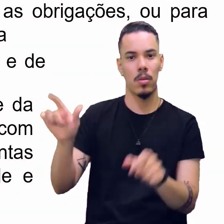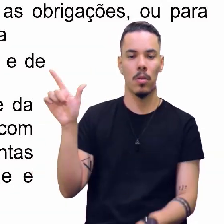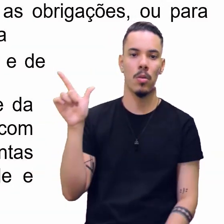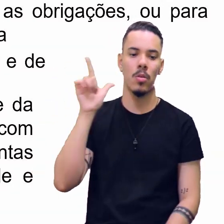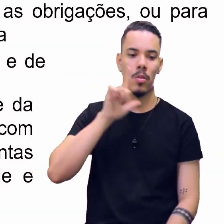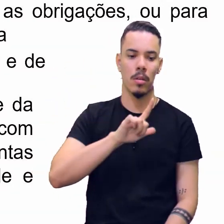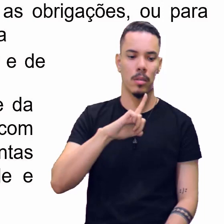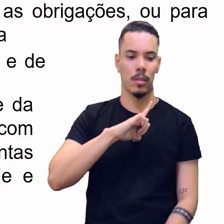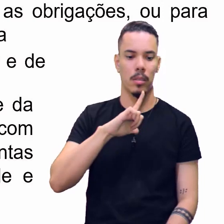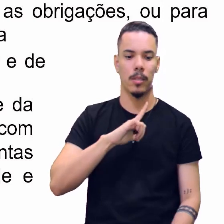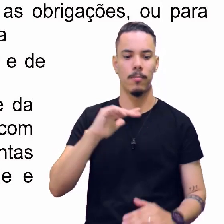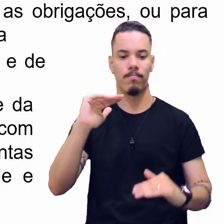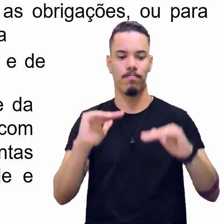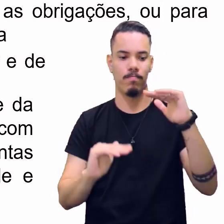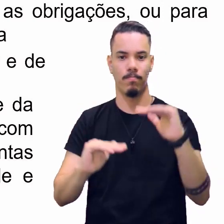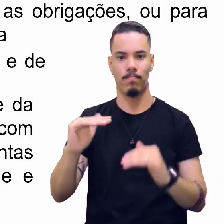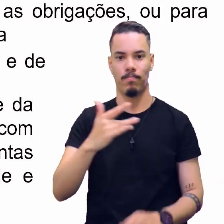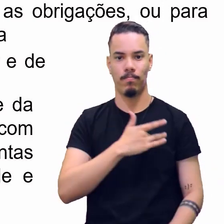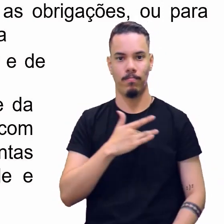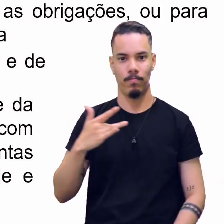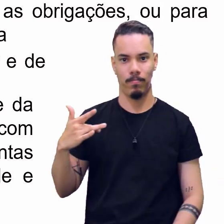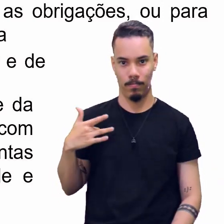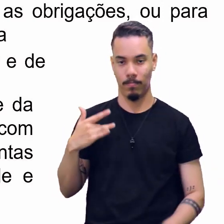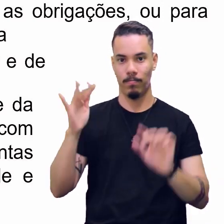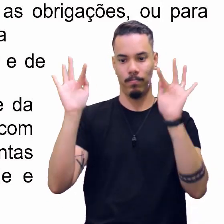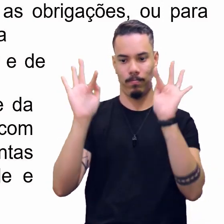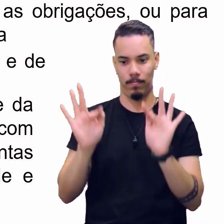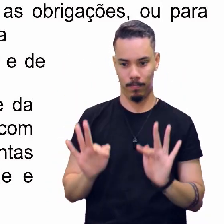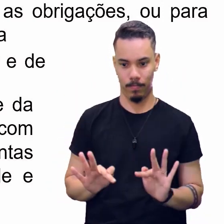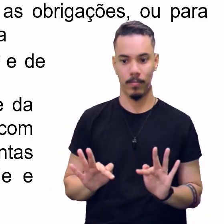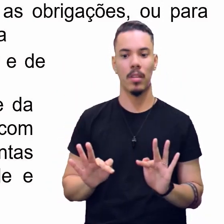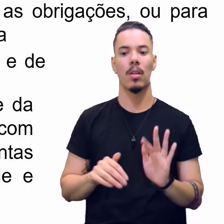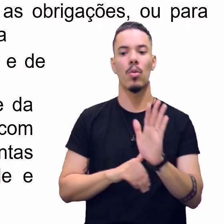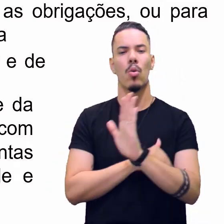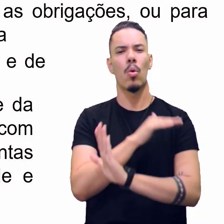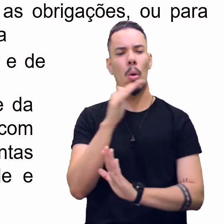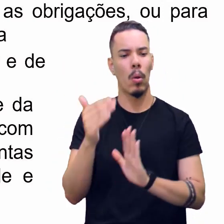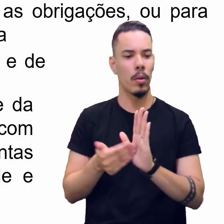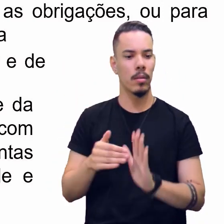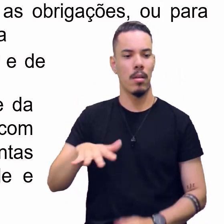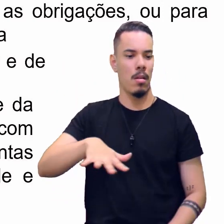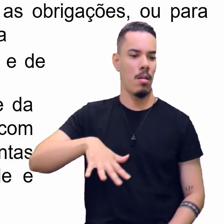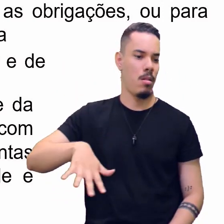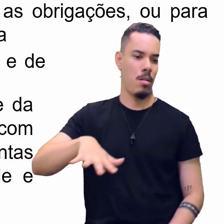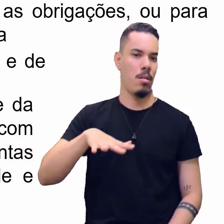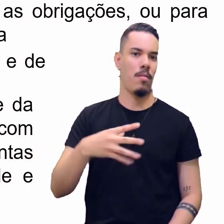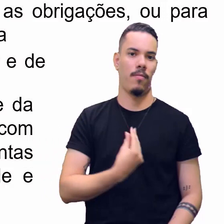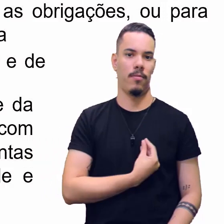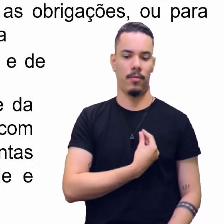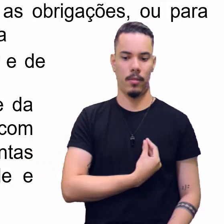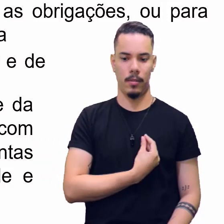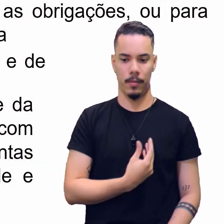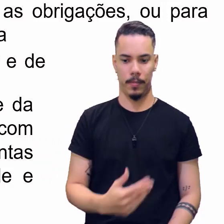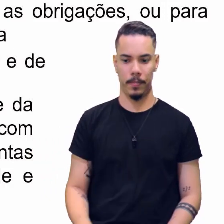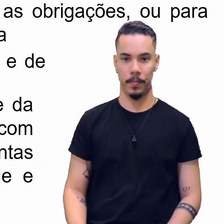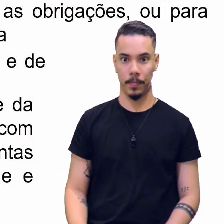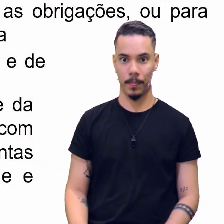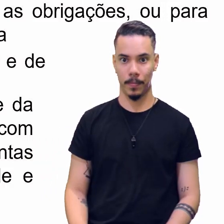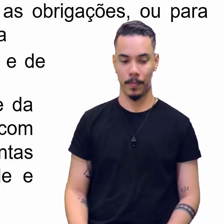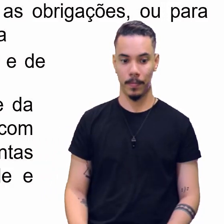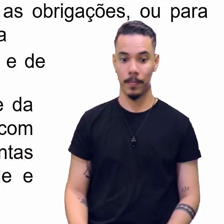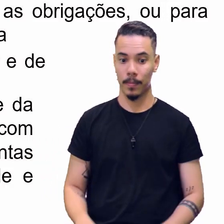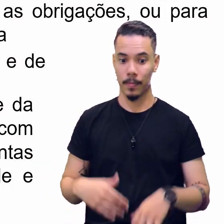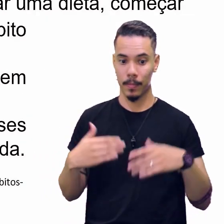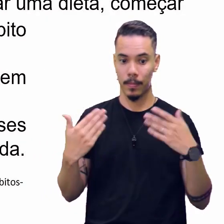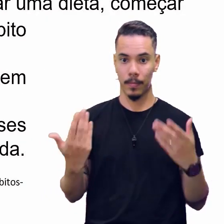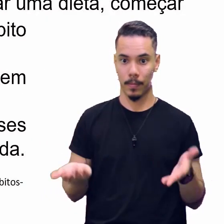ter mais equilíbrio, saúde e felicidade em todas as áreas da vida. Então, aqui